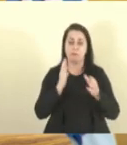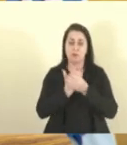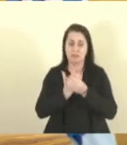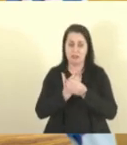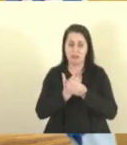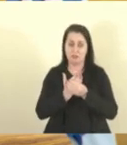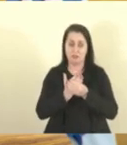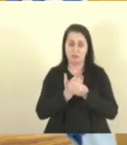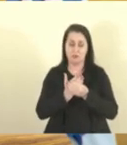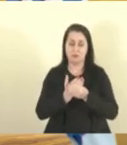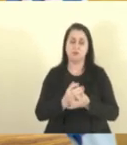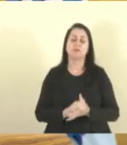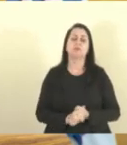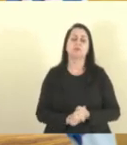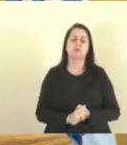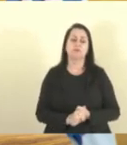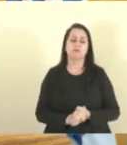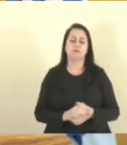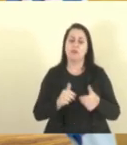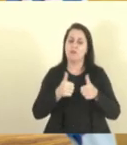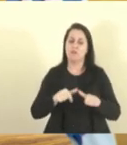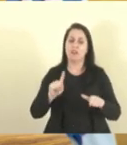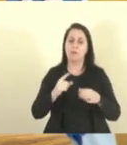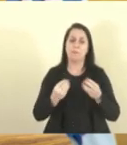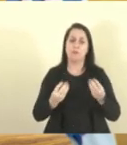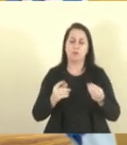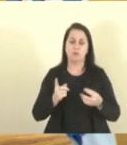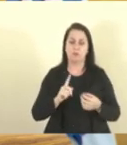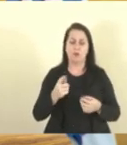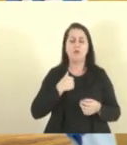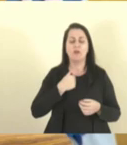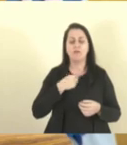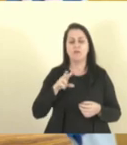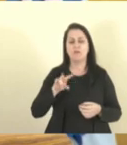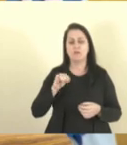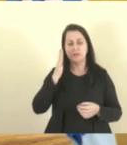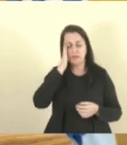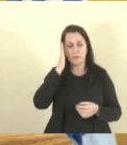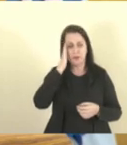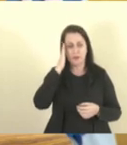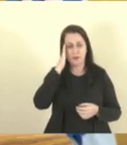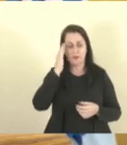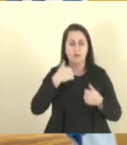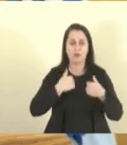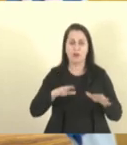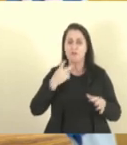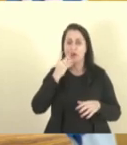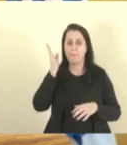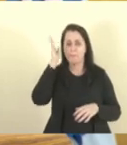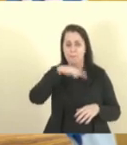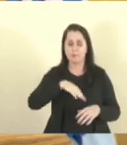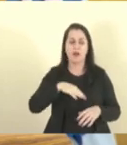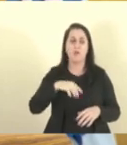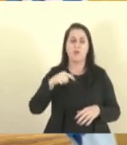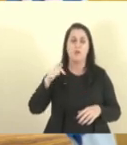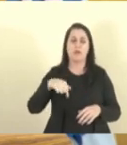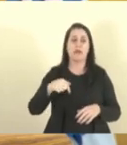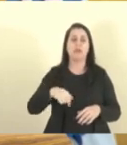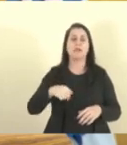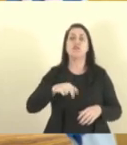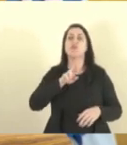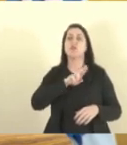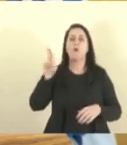na mão, não fica muito tempo, porque eu vou saber, e eu não quero falar mal, cara daqui da tribuna,